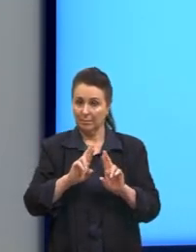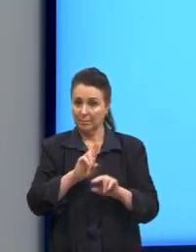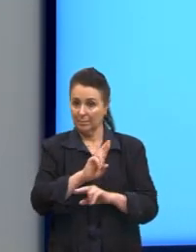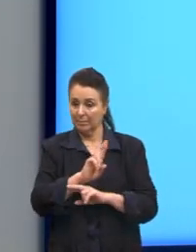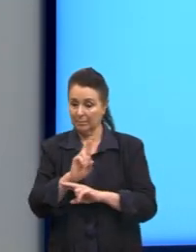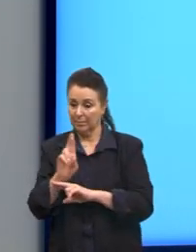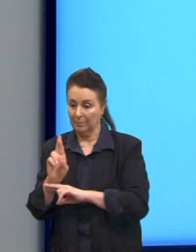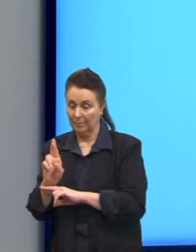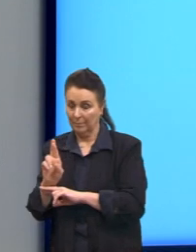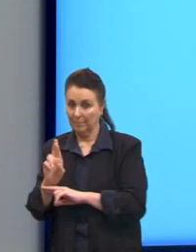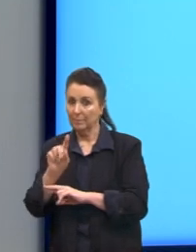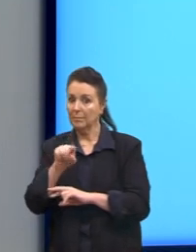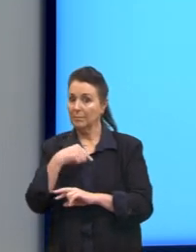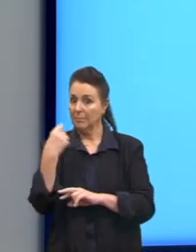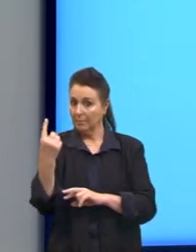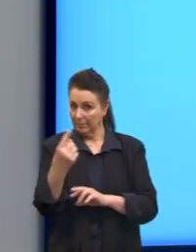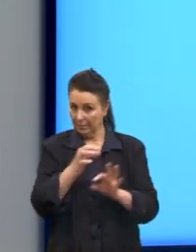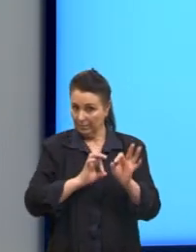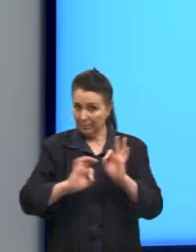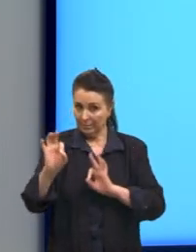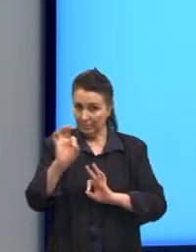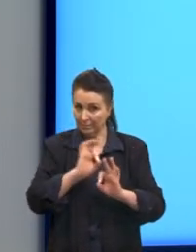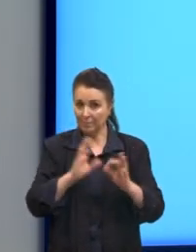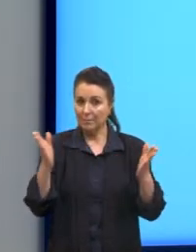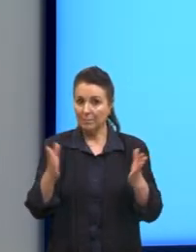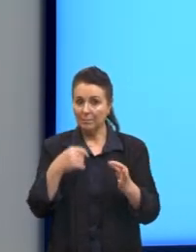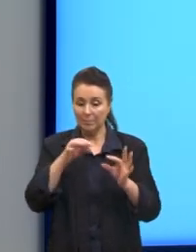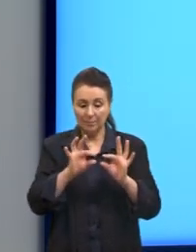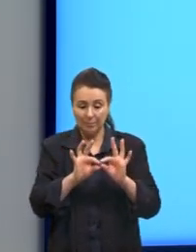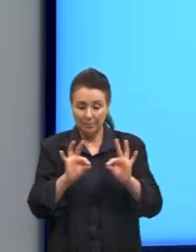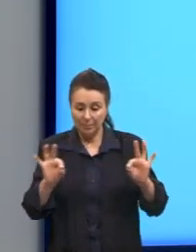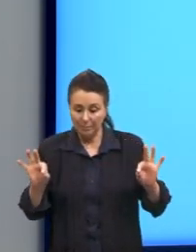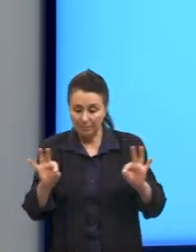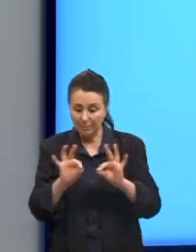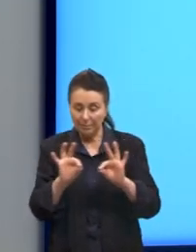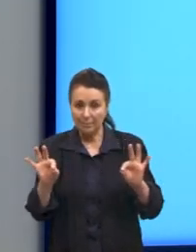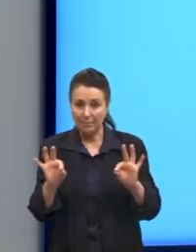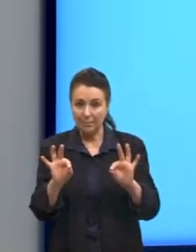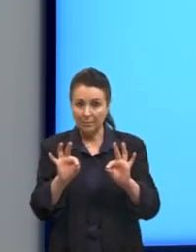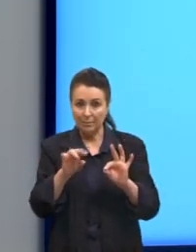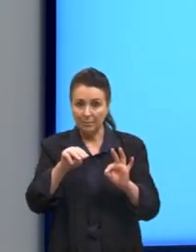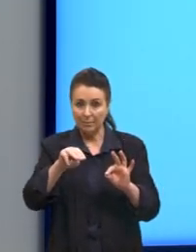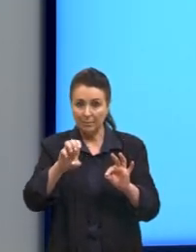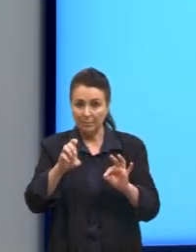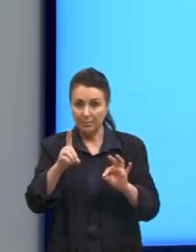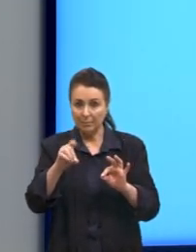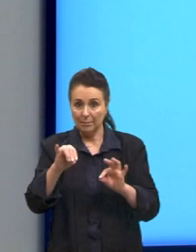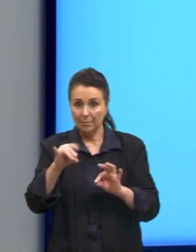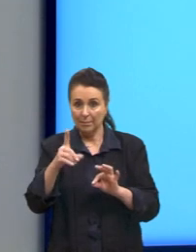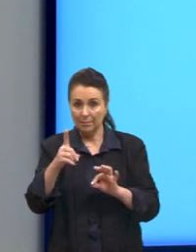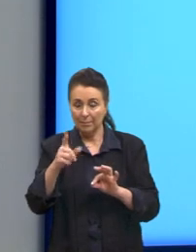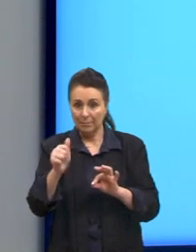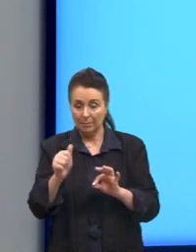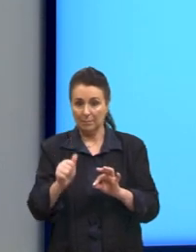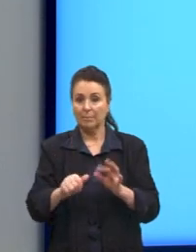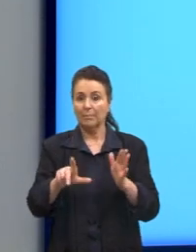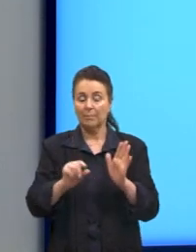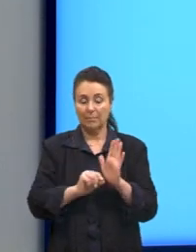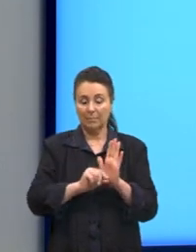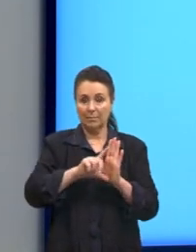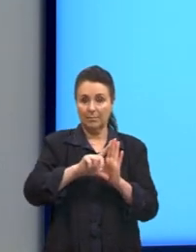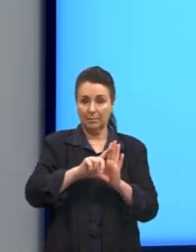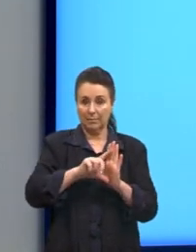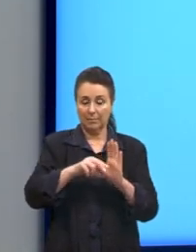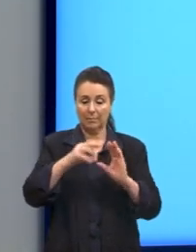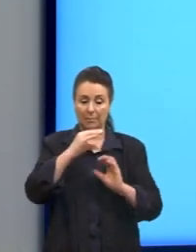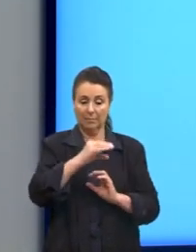e a gente consegue determinar a medida deles. Na circunferência maior, a C1, o raio era igual a